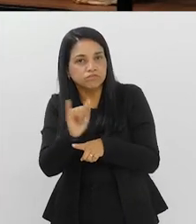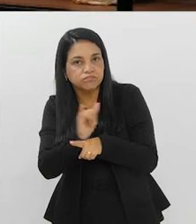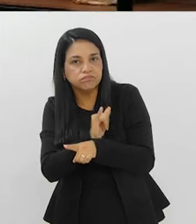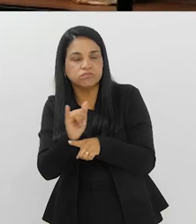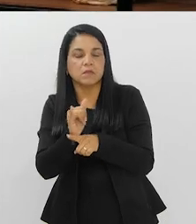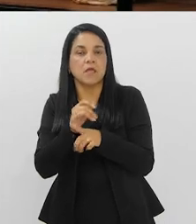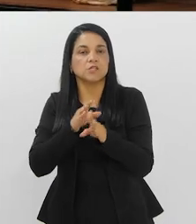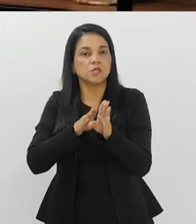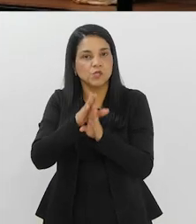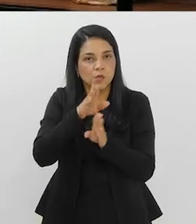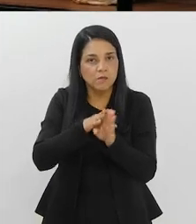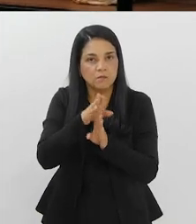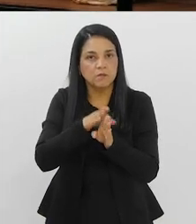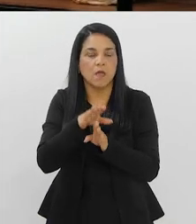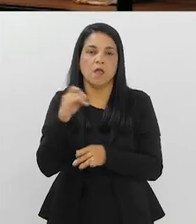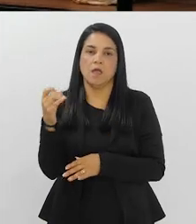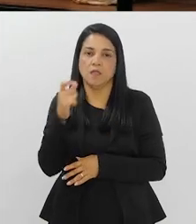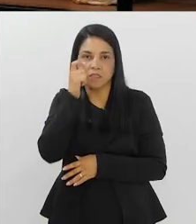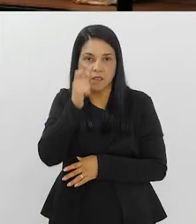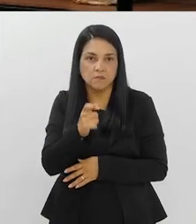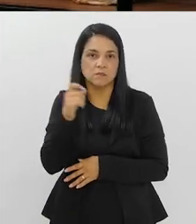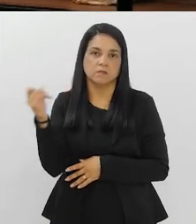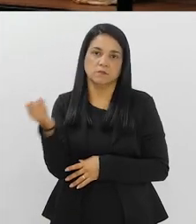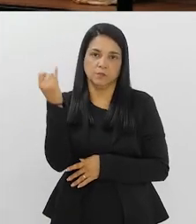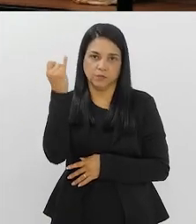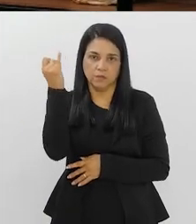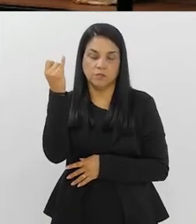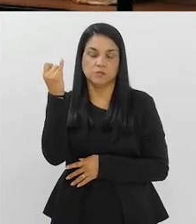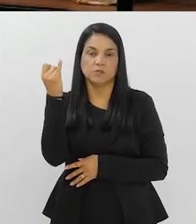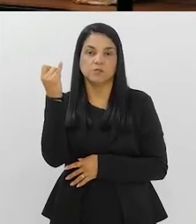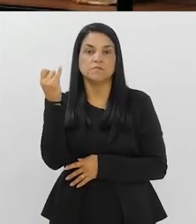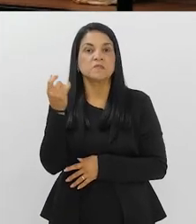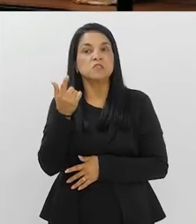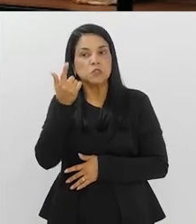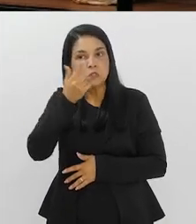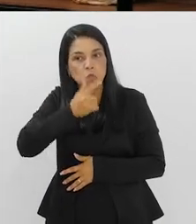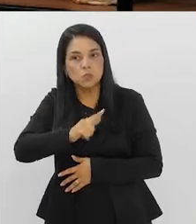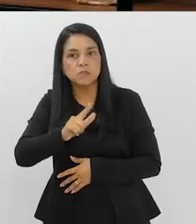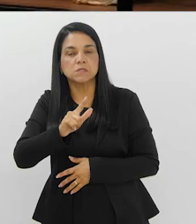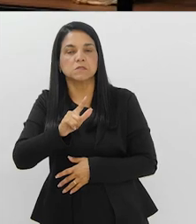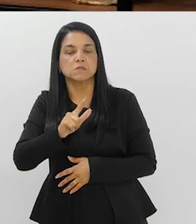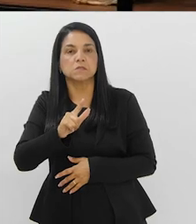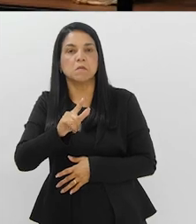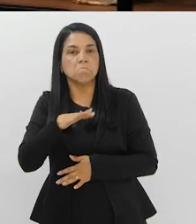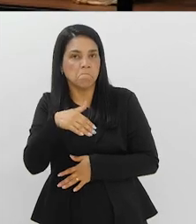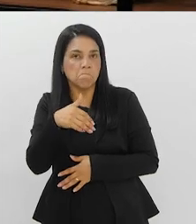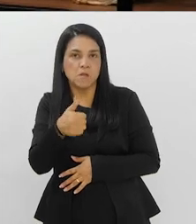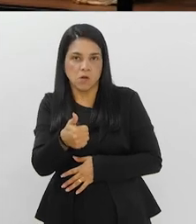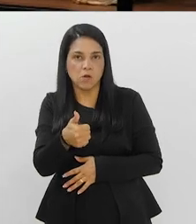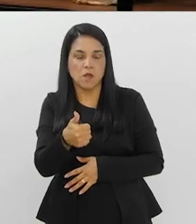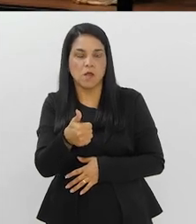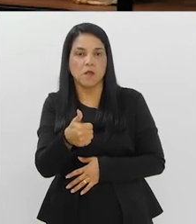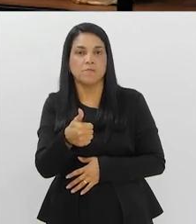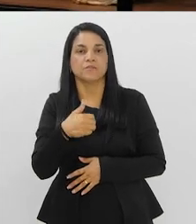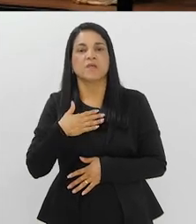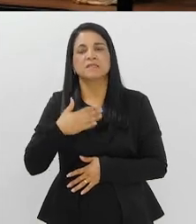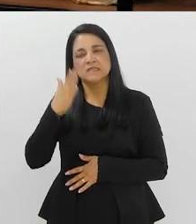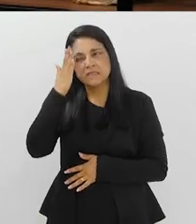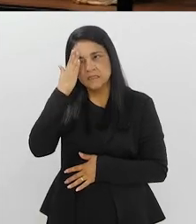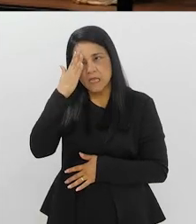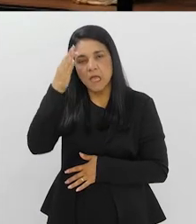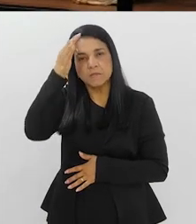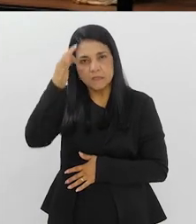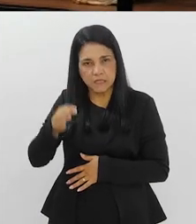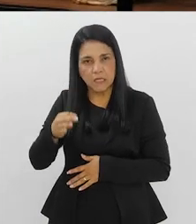acho que é bem interessante, né? E eu acho que com isso a gente talvez consiga melhorar, né? A gente